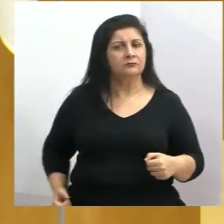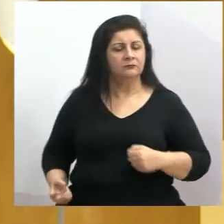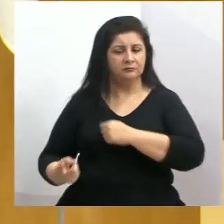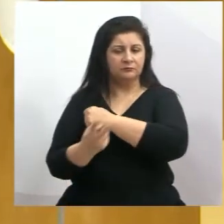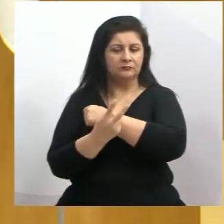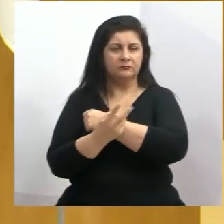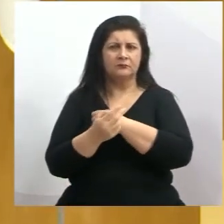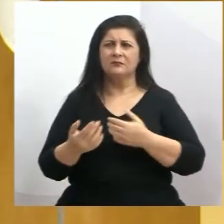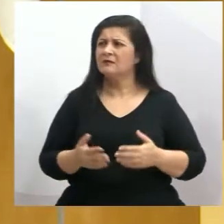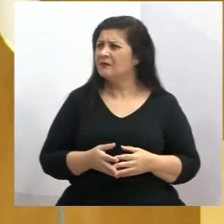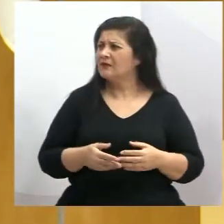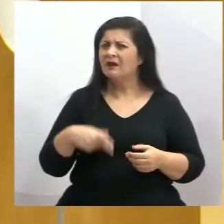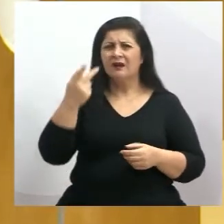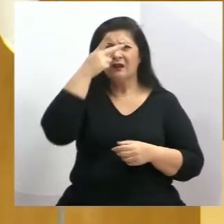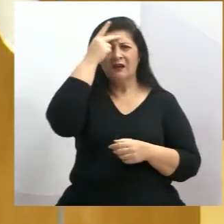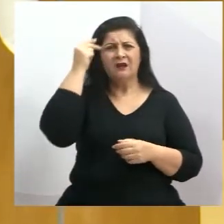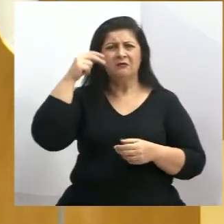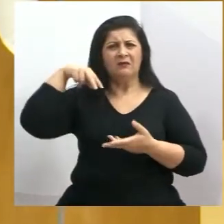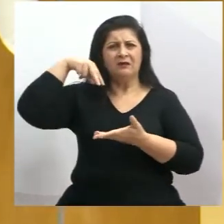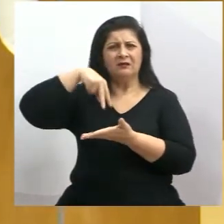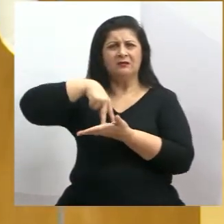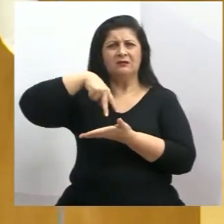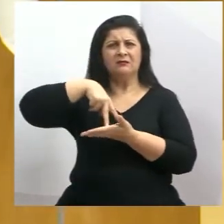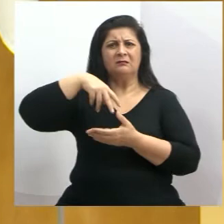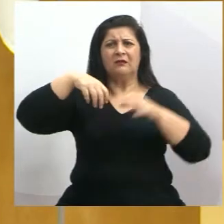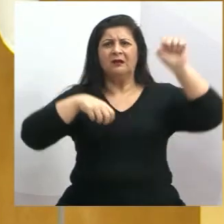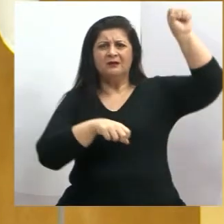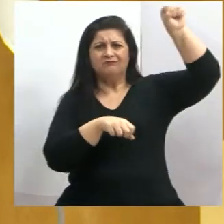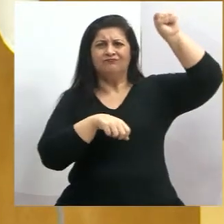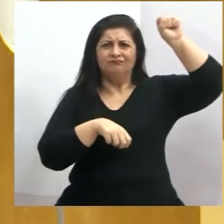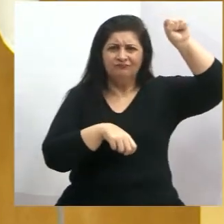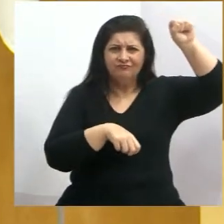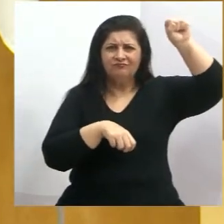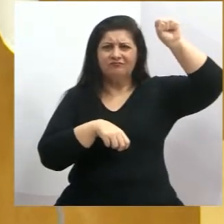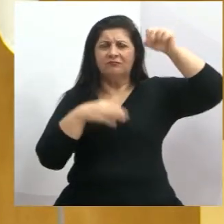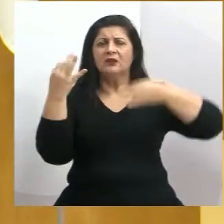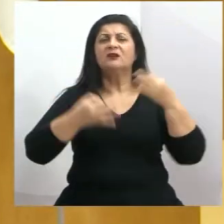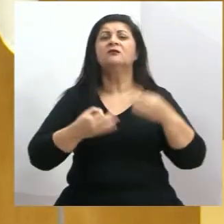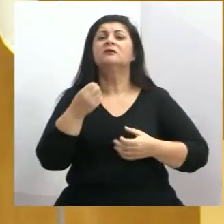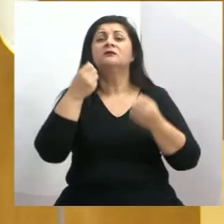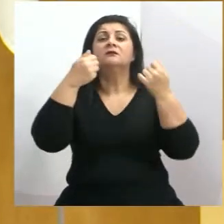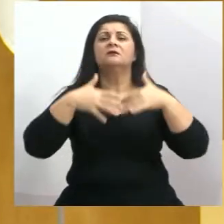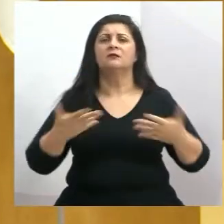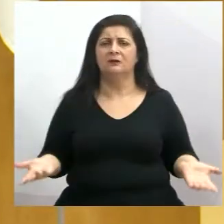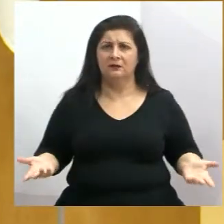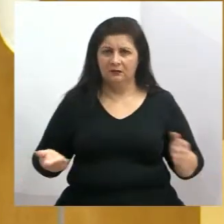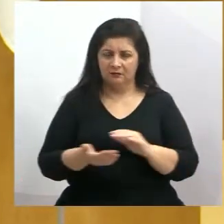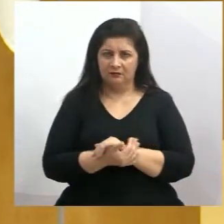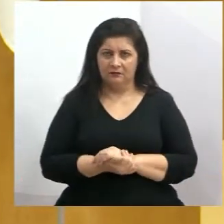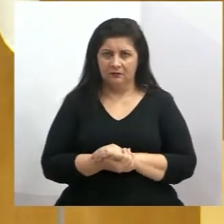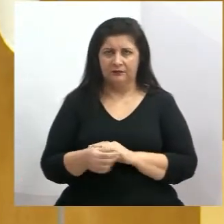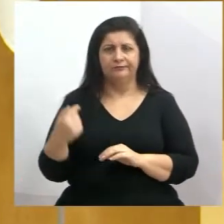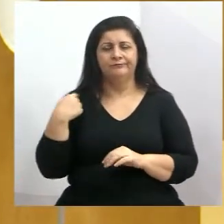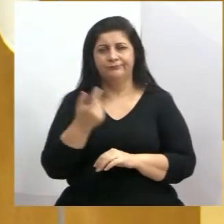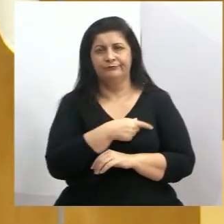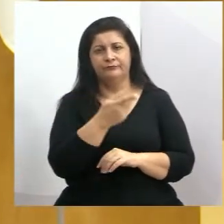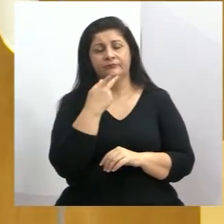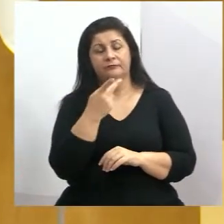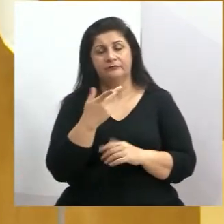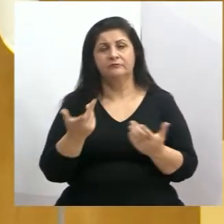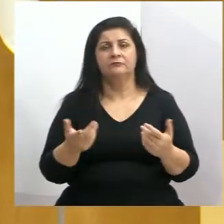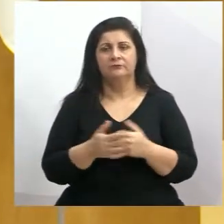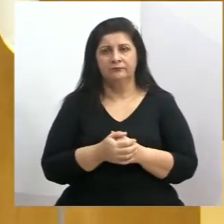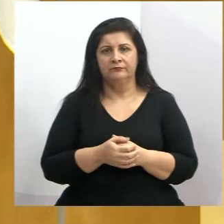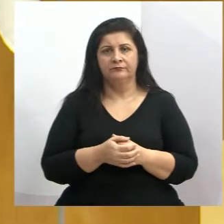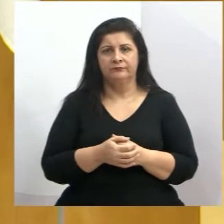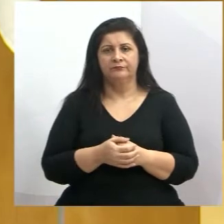proteção. E essas pessoas que estão em pé dentro do bondão? O que a justiça diz disso? Você vê que aí, quando a gente fala, né?